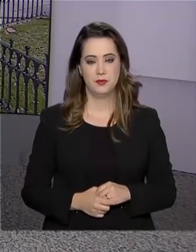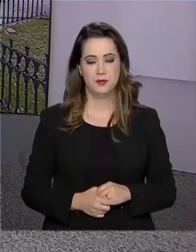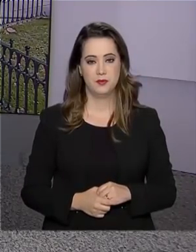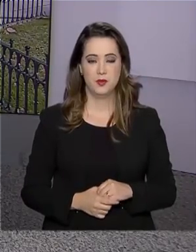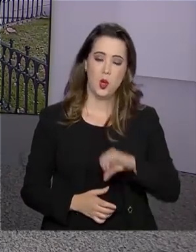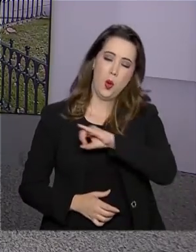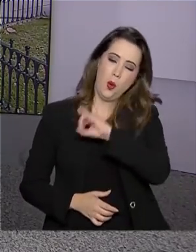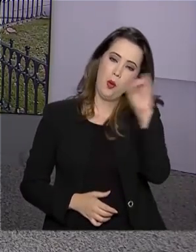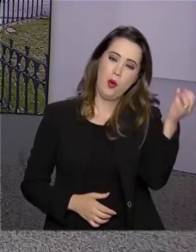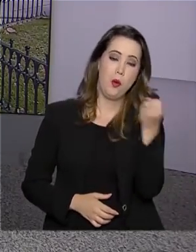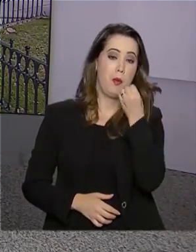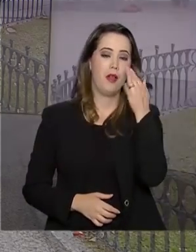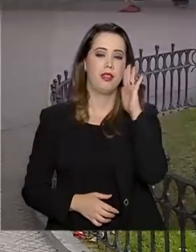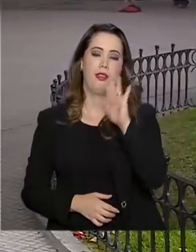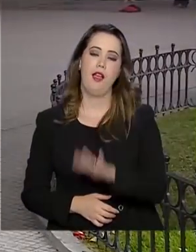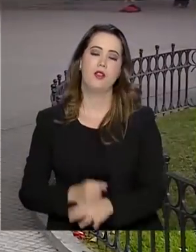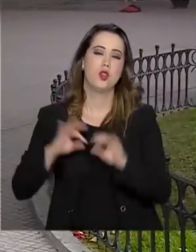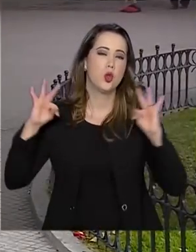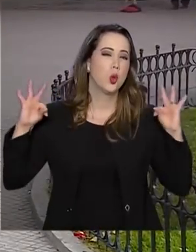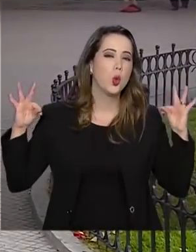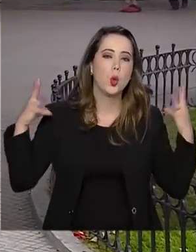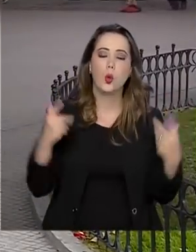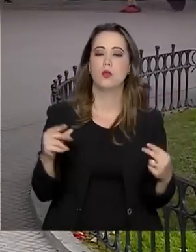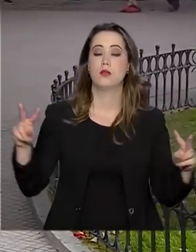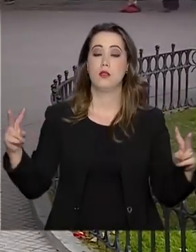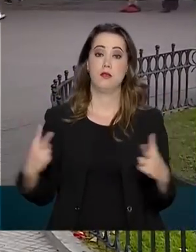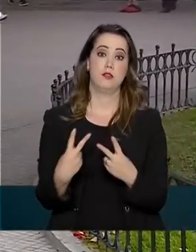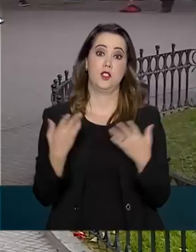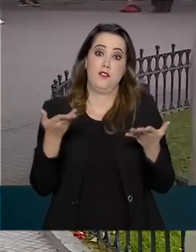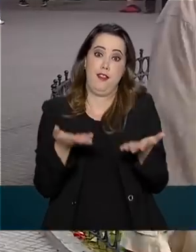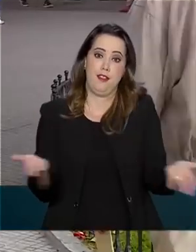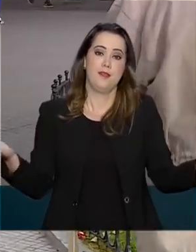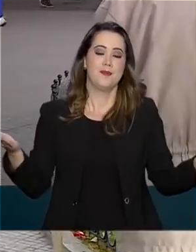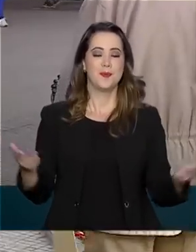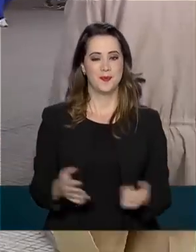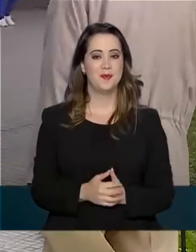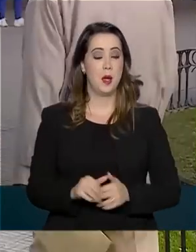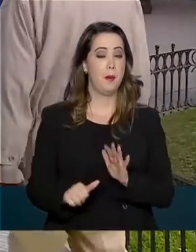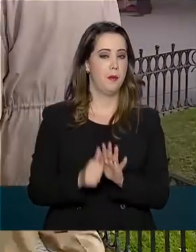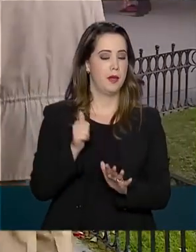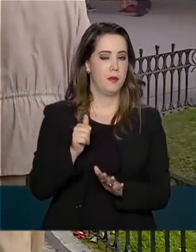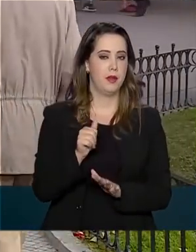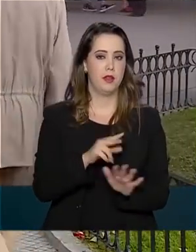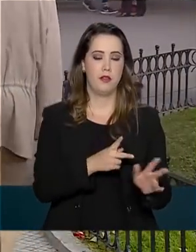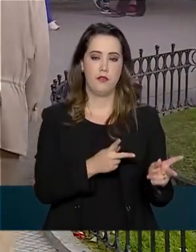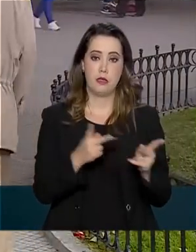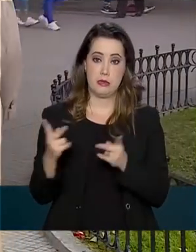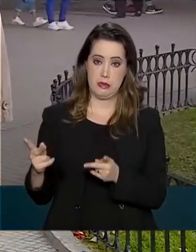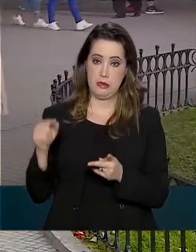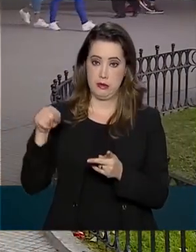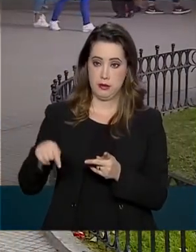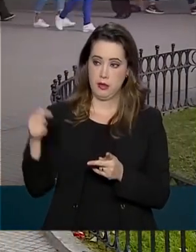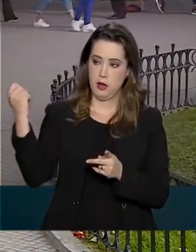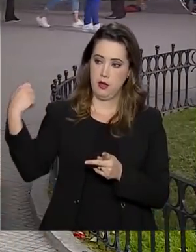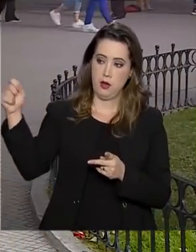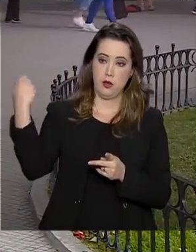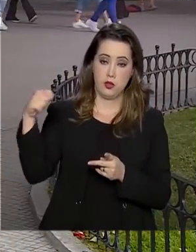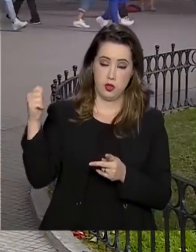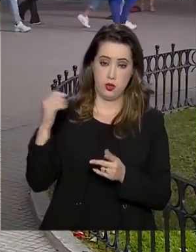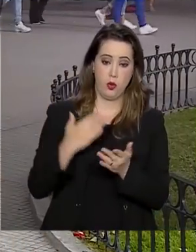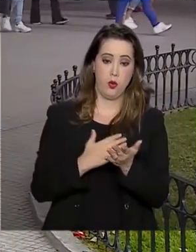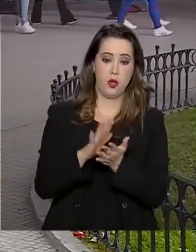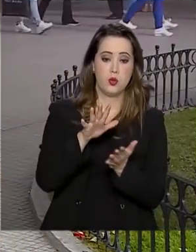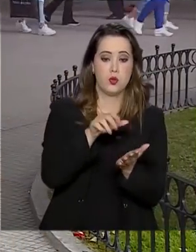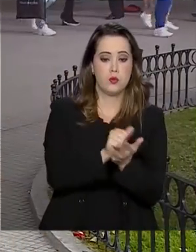Boa tarde, Roberto. Boa tarde a todos que nos acompanham. Essa é a primeira visita do presidente Jair Bolsonaro à Argentina desde que assumiu o